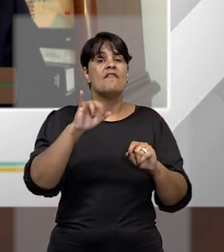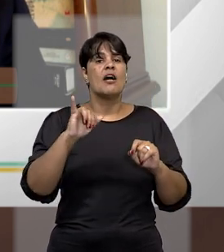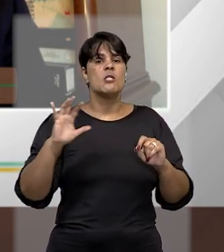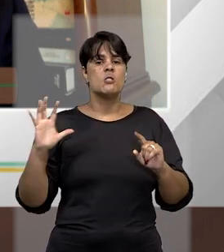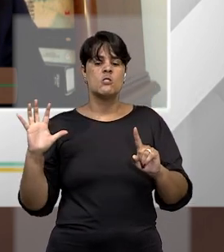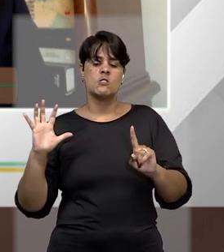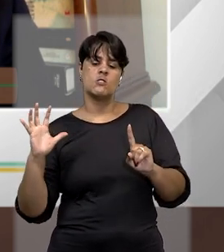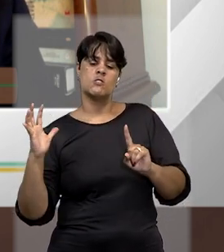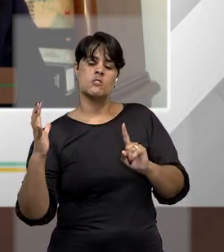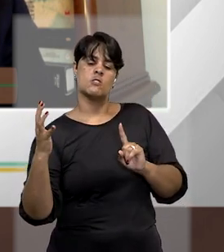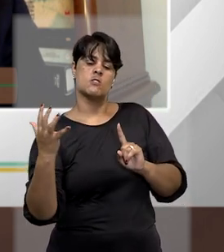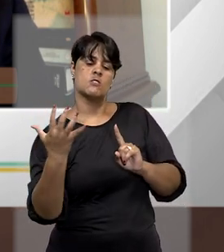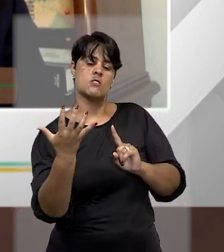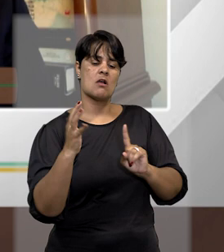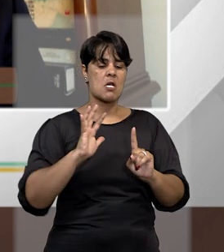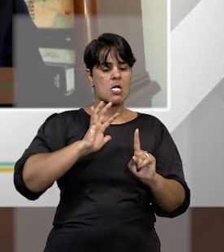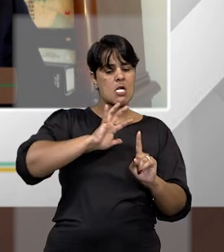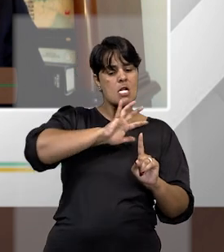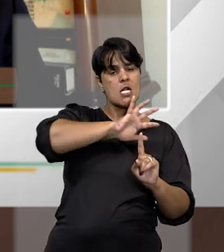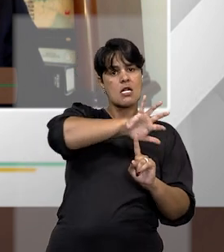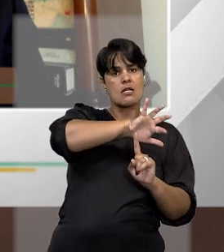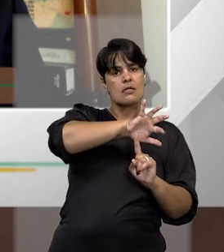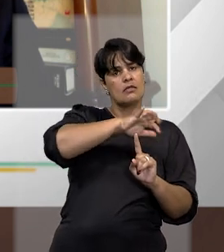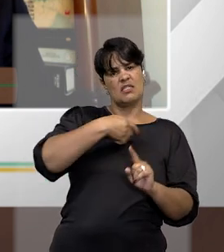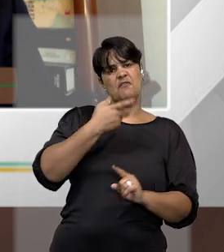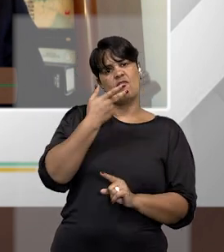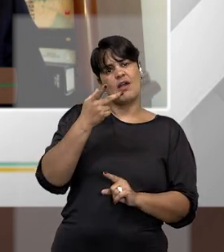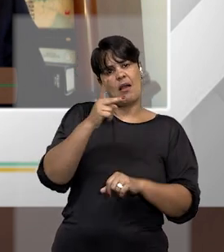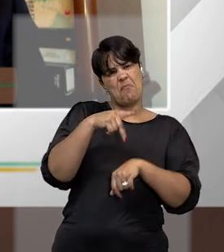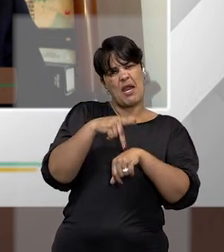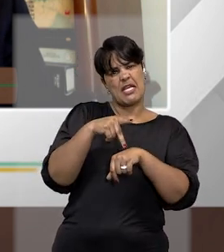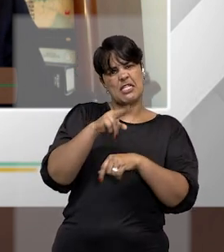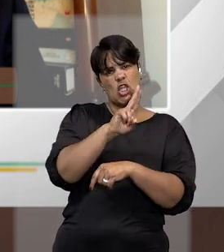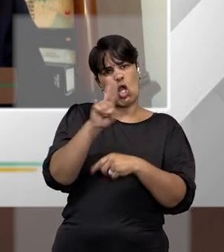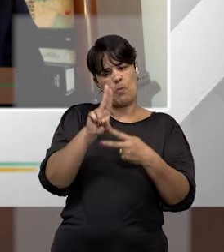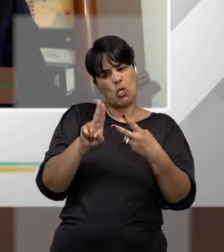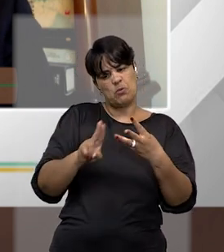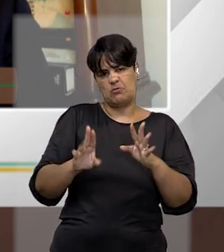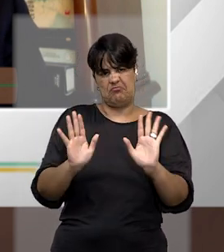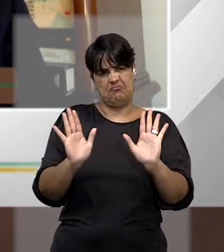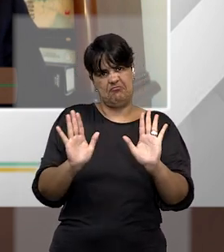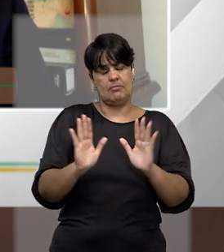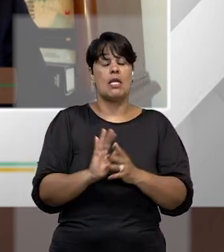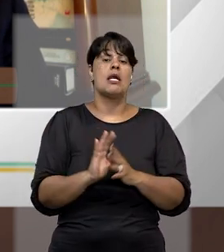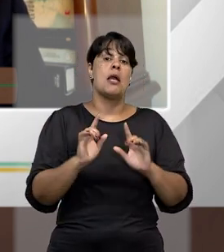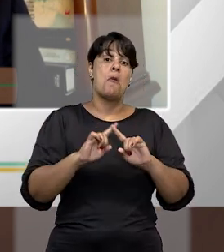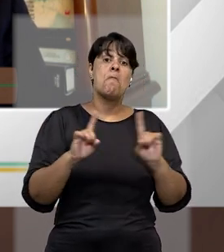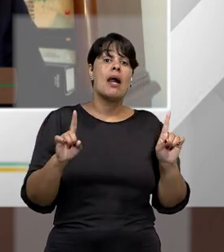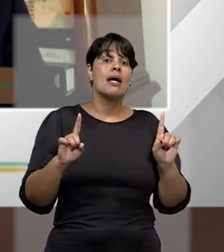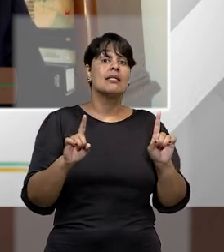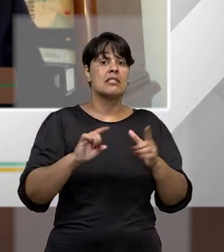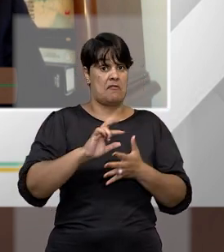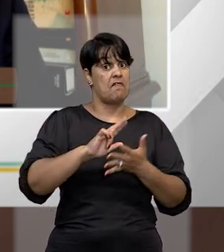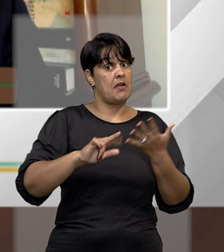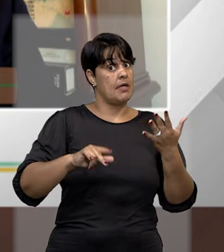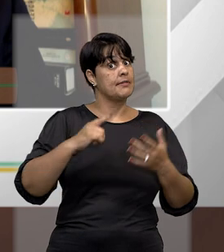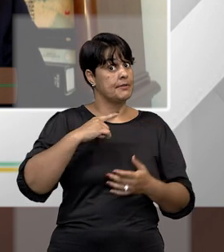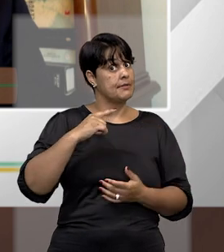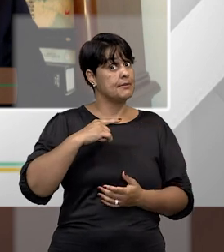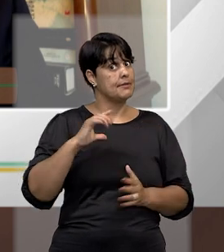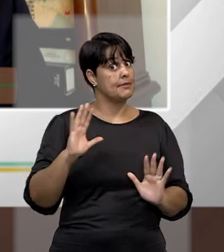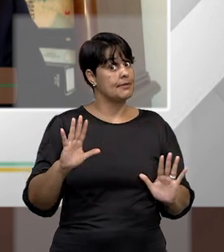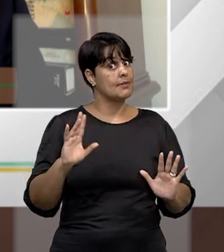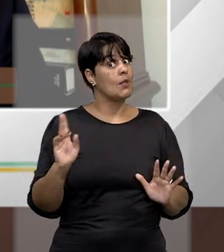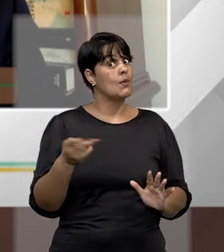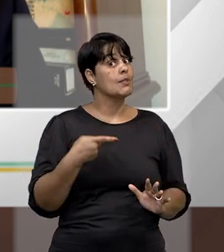eu não vou ficar citando o nome de países aqui para não causar qualquer problema, mas vários, eu sou um agente público do Estado brasileiro, então,